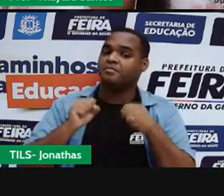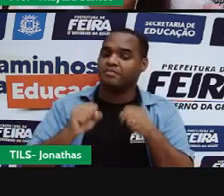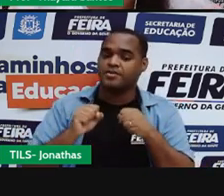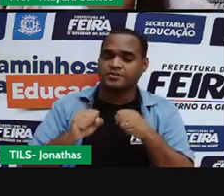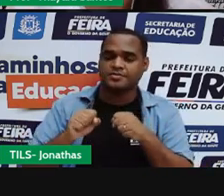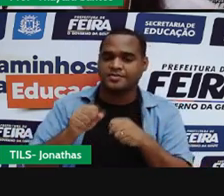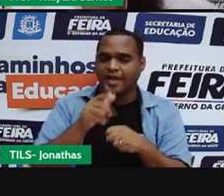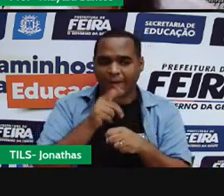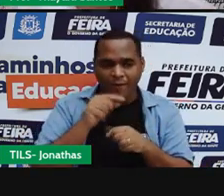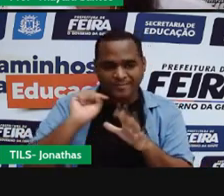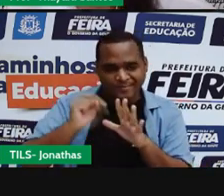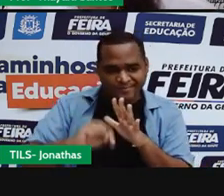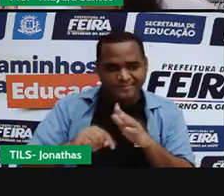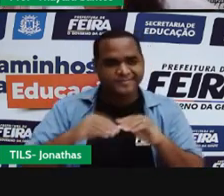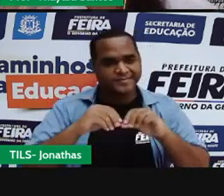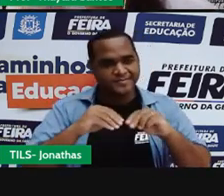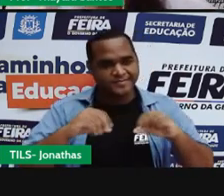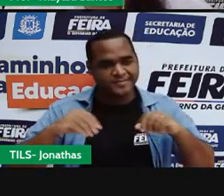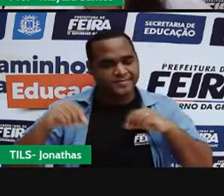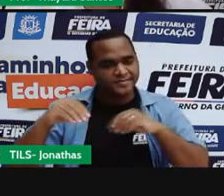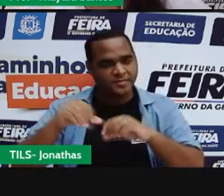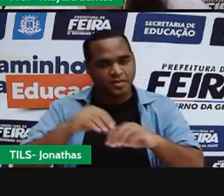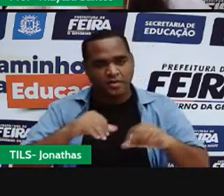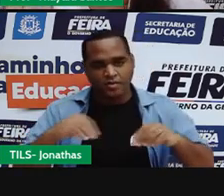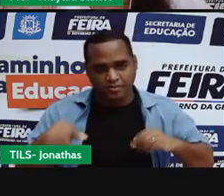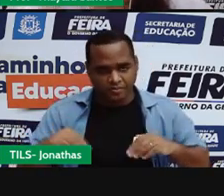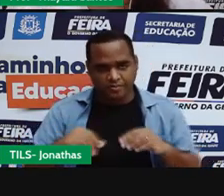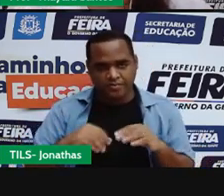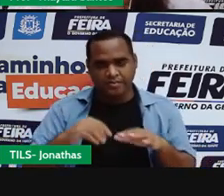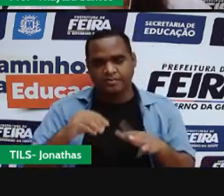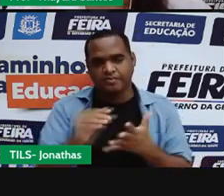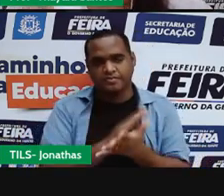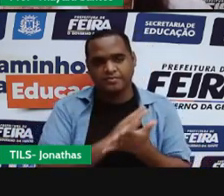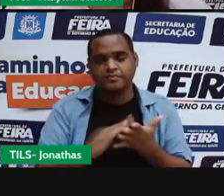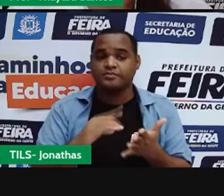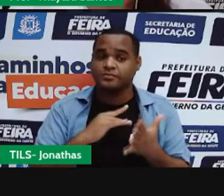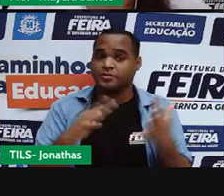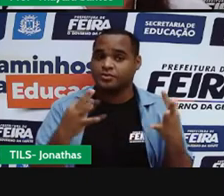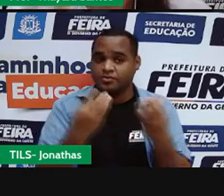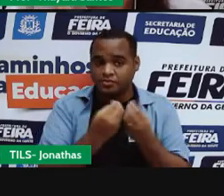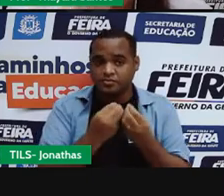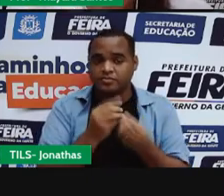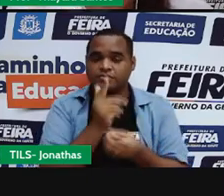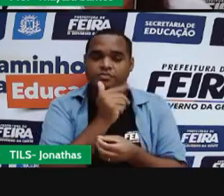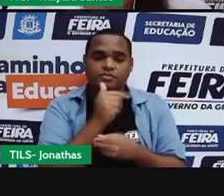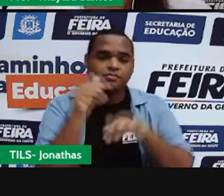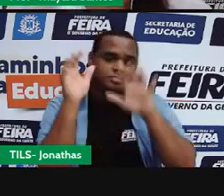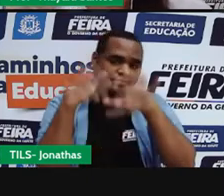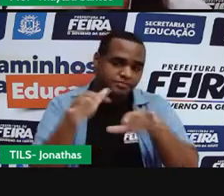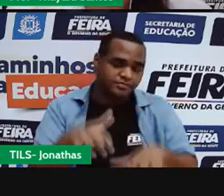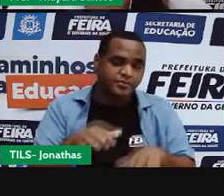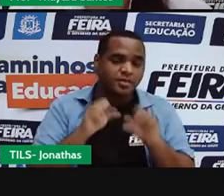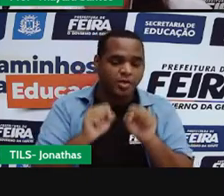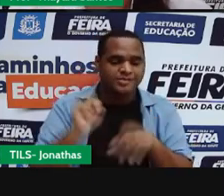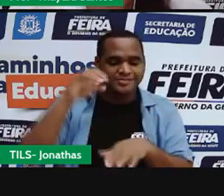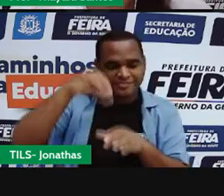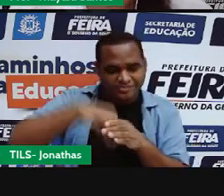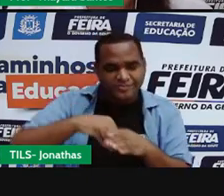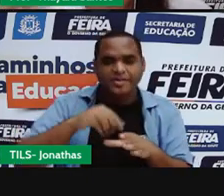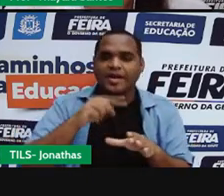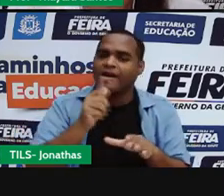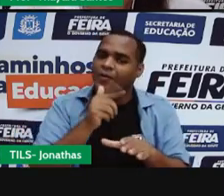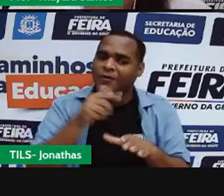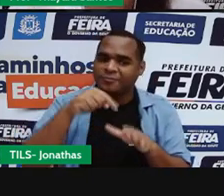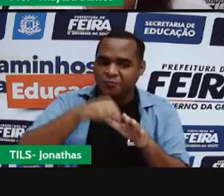solo. O solo, ele tem alguns buraquinhos, e isso faz com que a água que veio da precipitação, ela infiltre, entre nesses